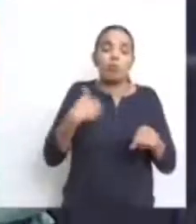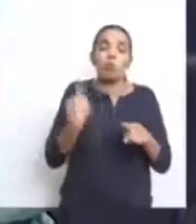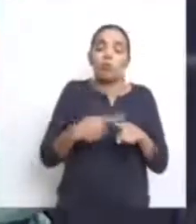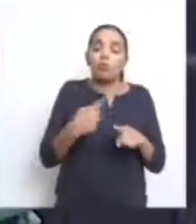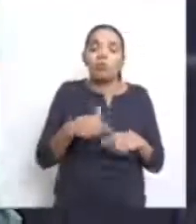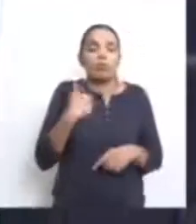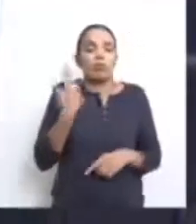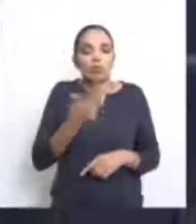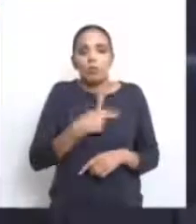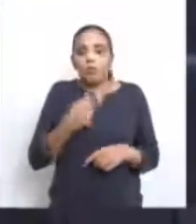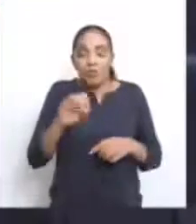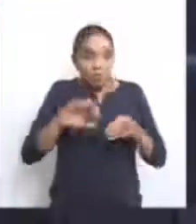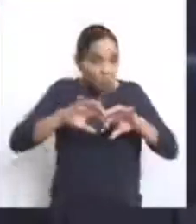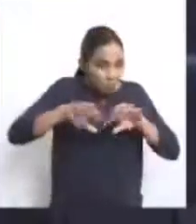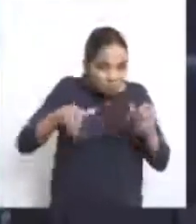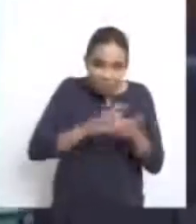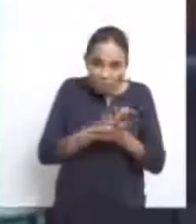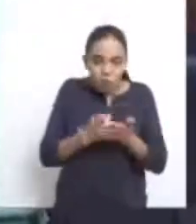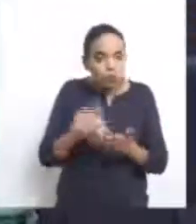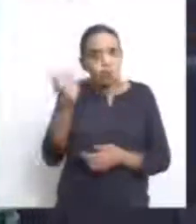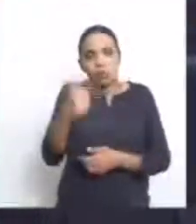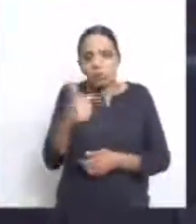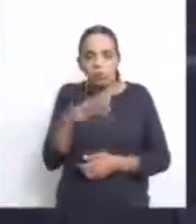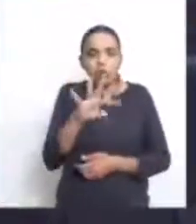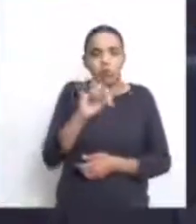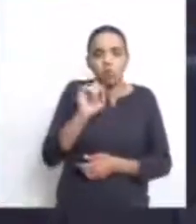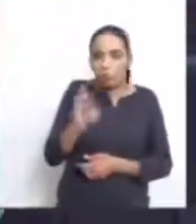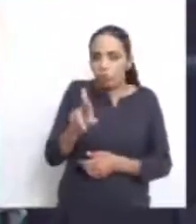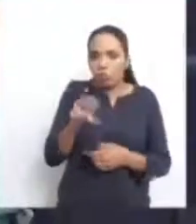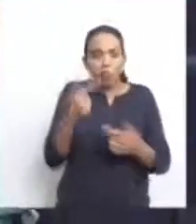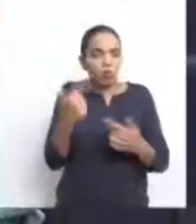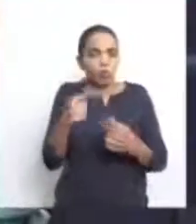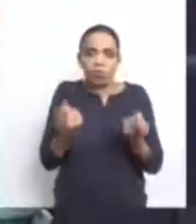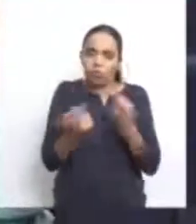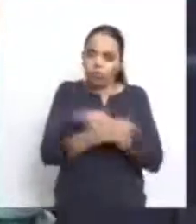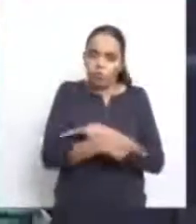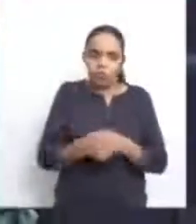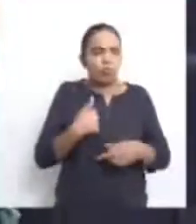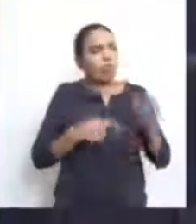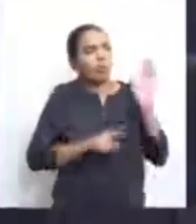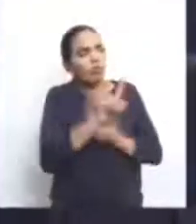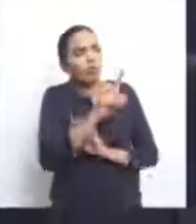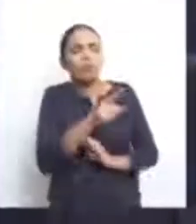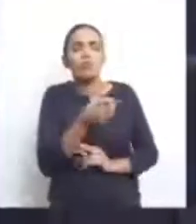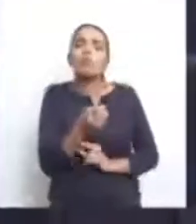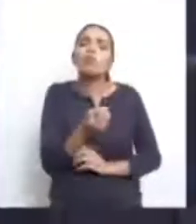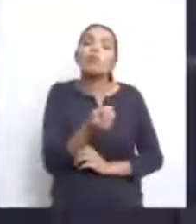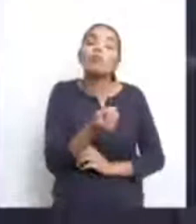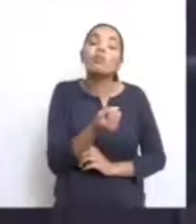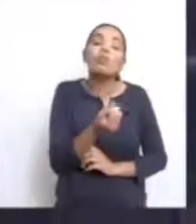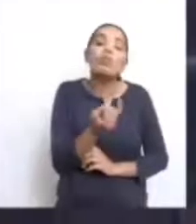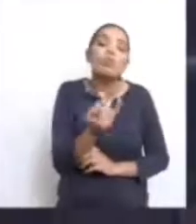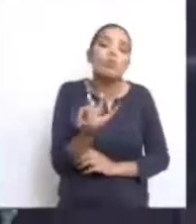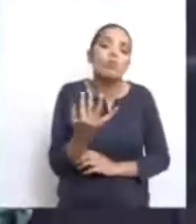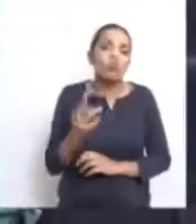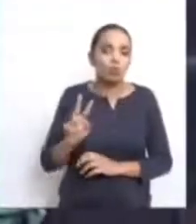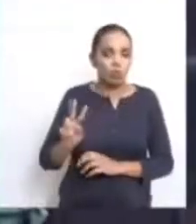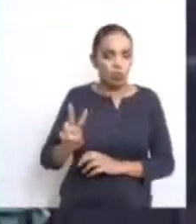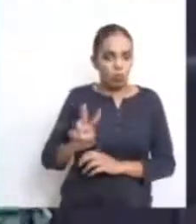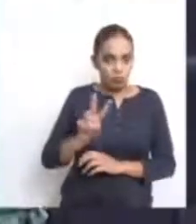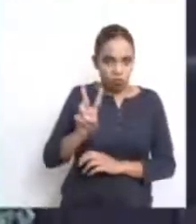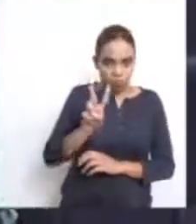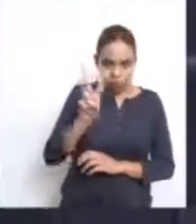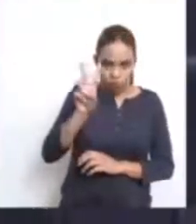temos inversão e não temos TIR. Então, qual é o valor... Essa é uma pergunta. Qual é o valor da tarifa